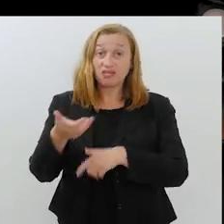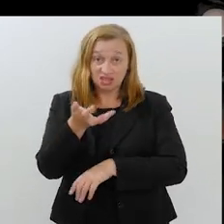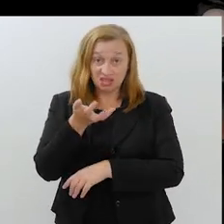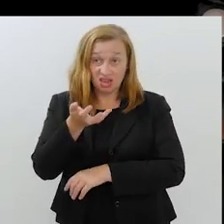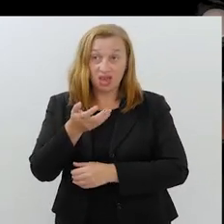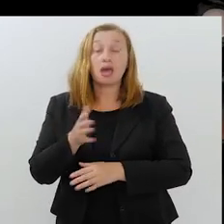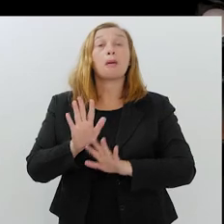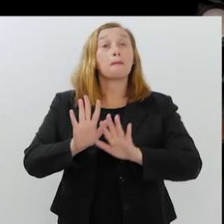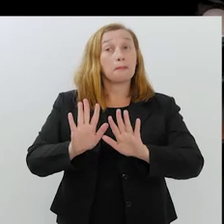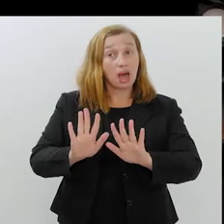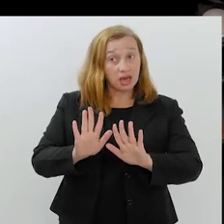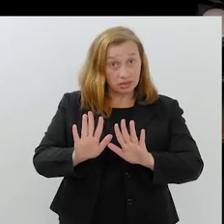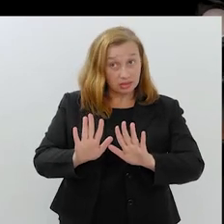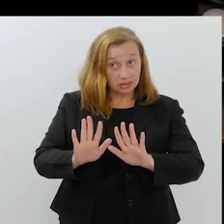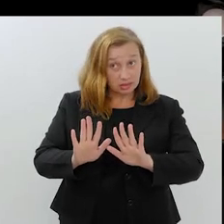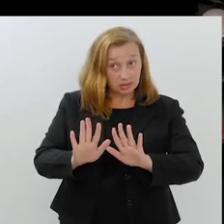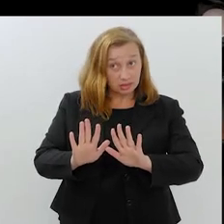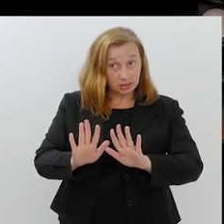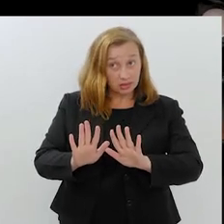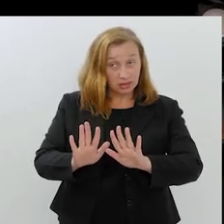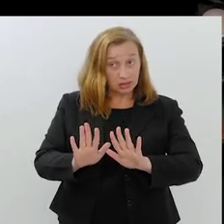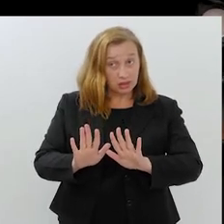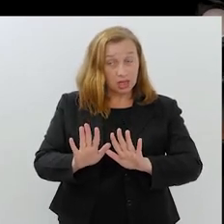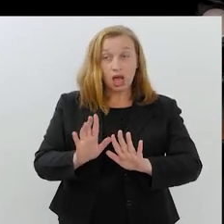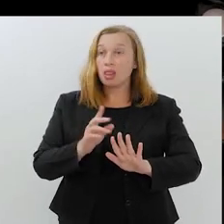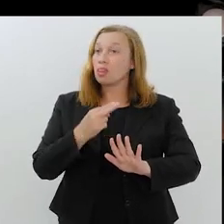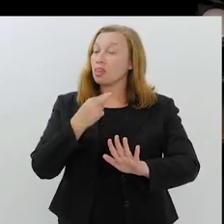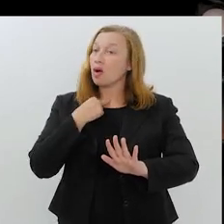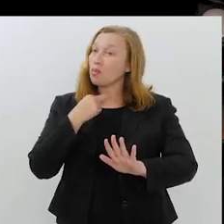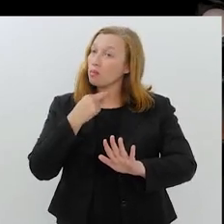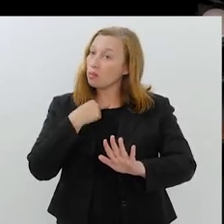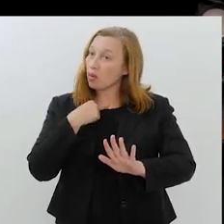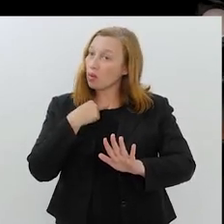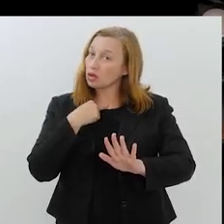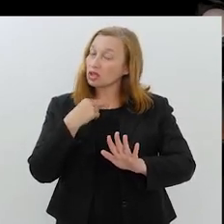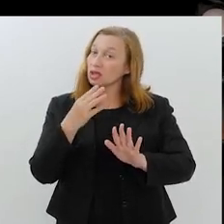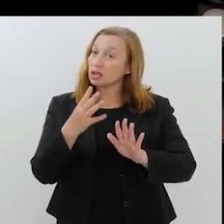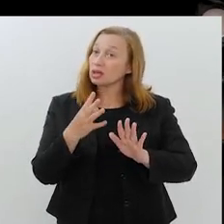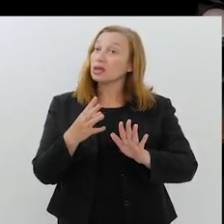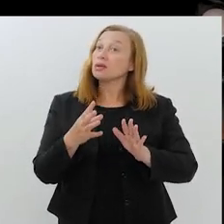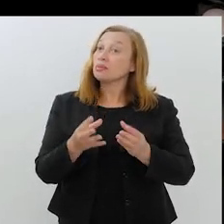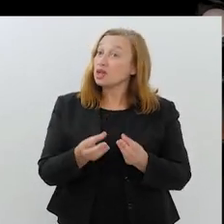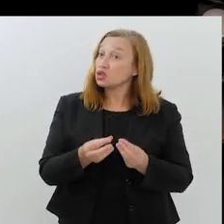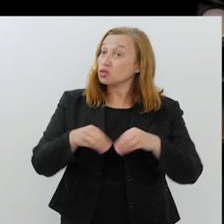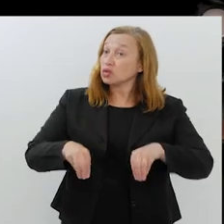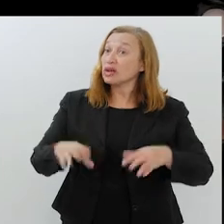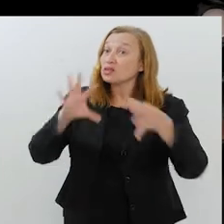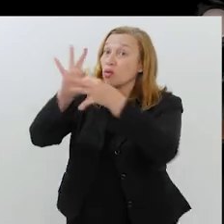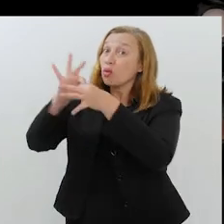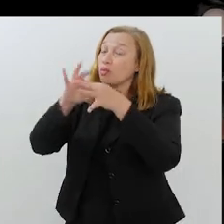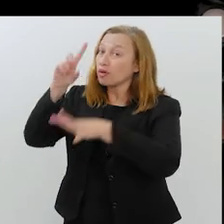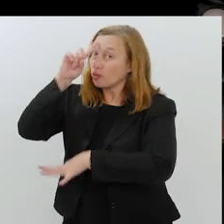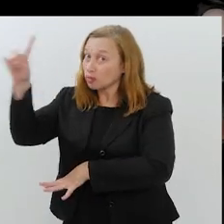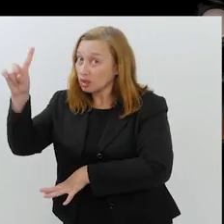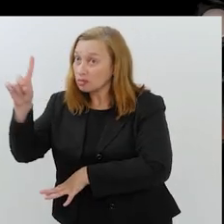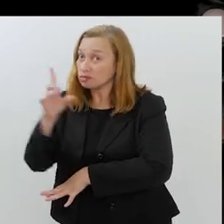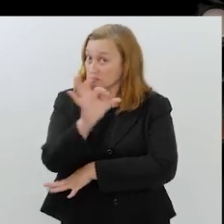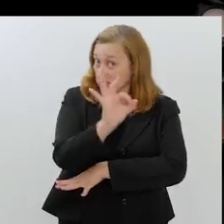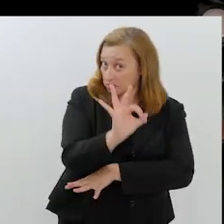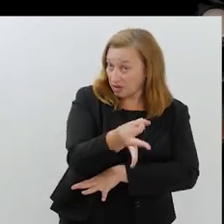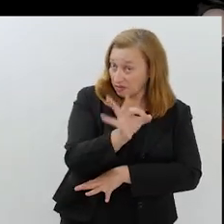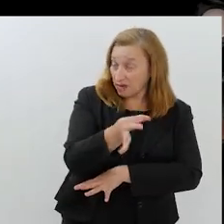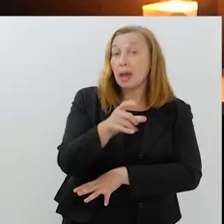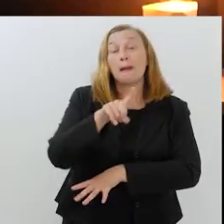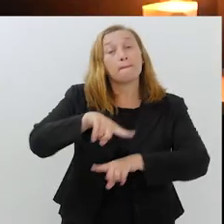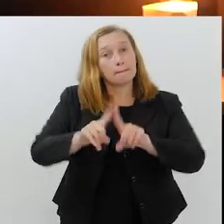naquilo que você quiser desde que não afete os seus princípios religiosos.